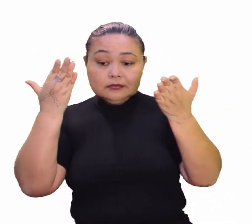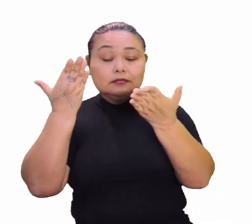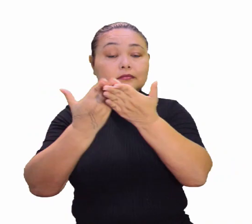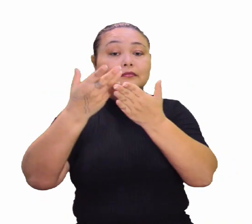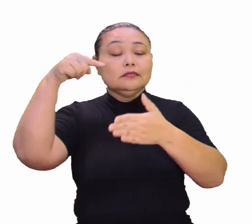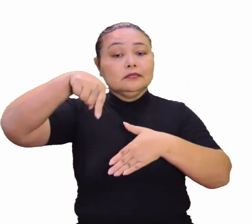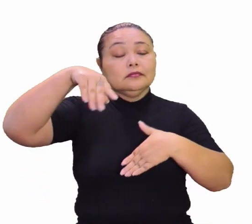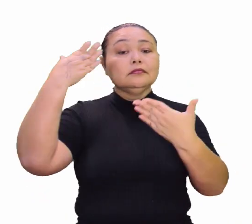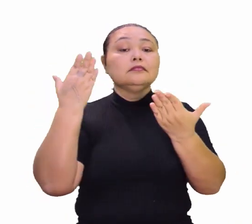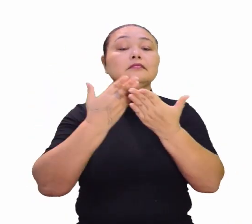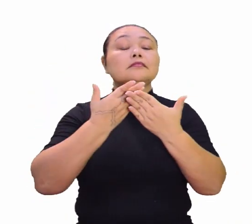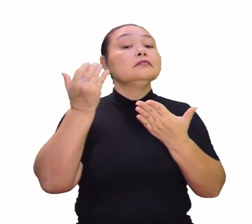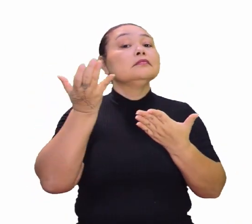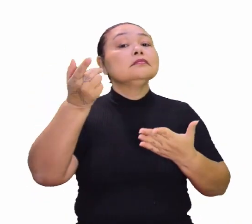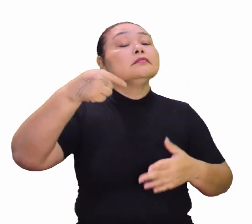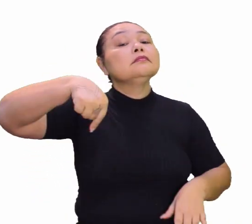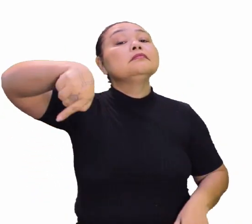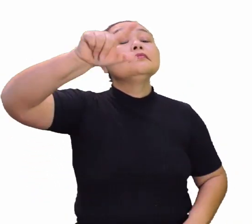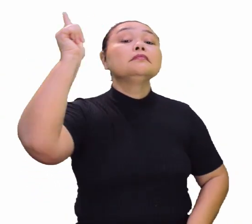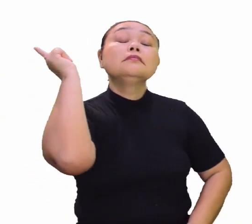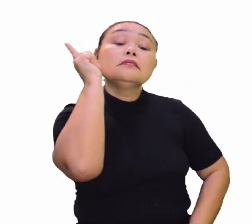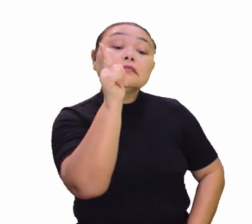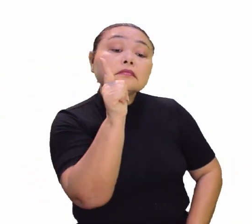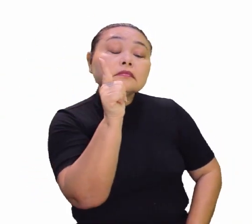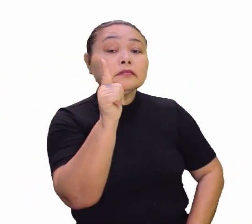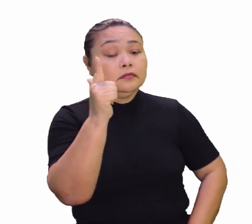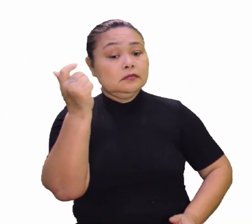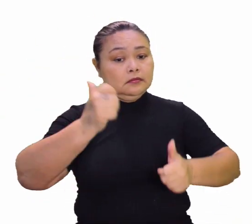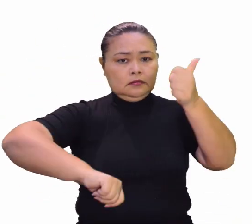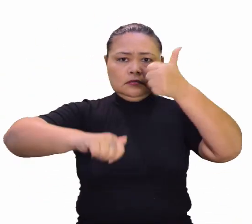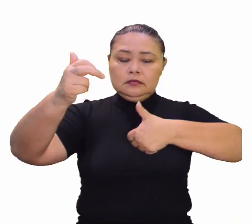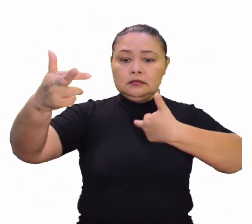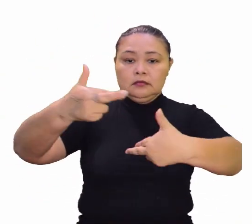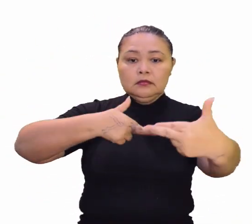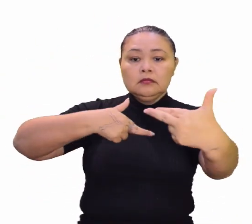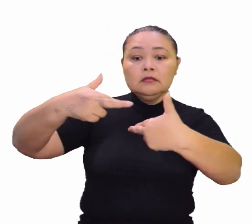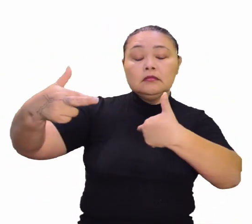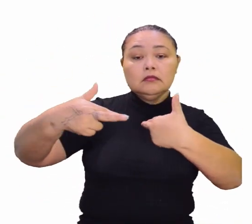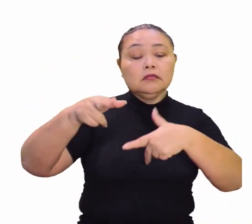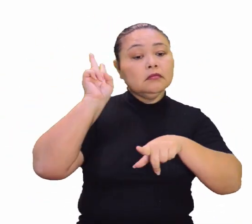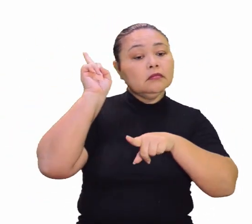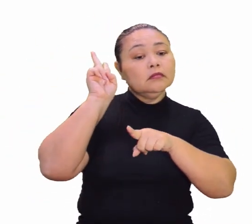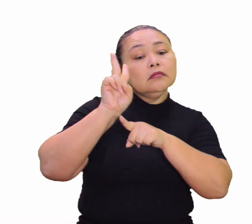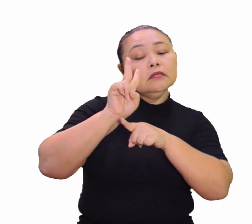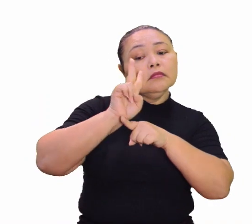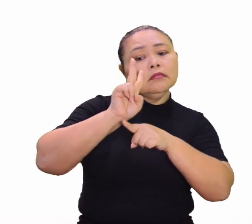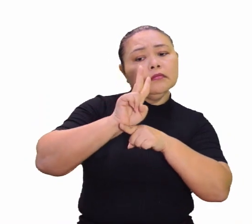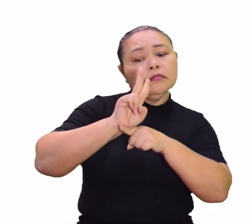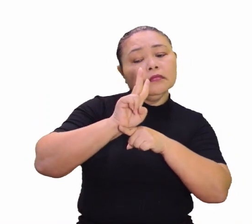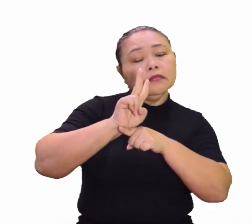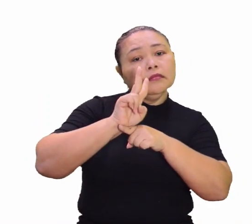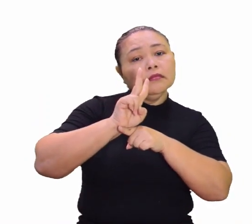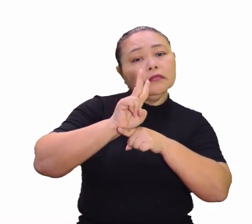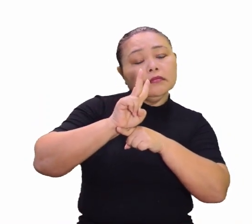Nesta aula em específico, a gente quer que eles consigam avaliar as relações entre